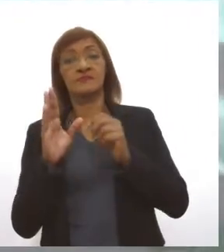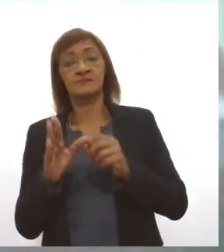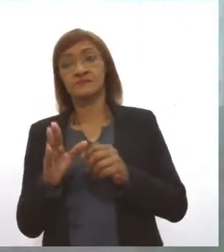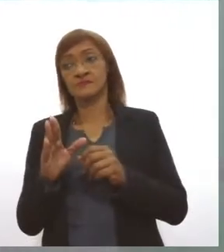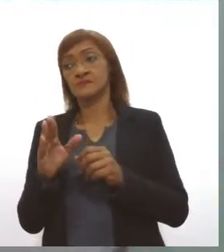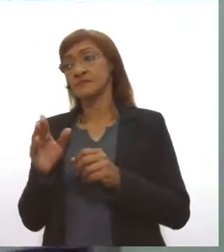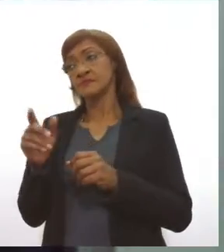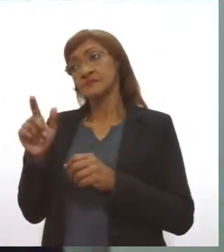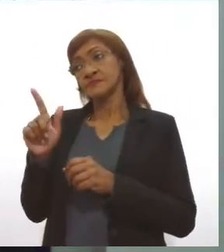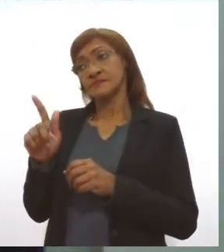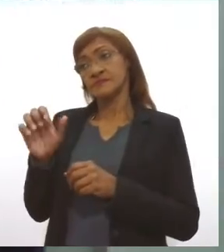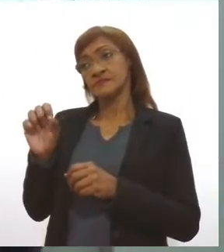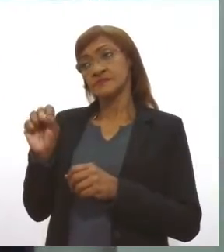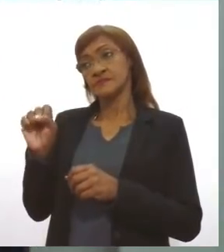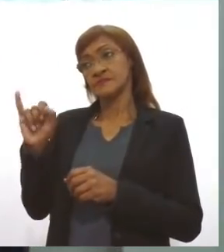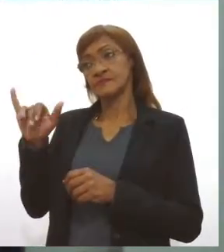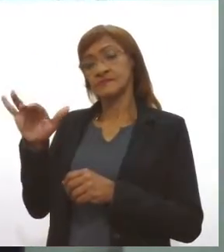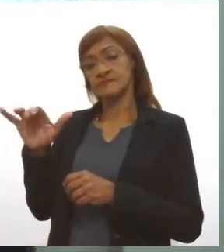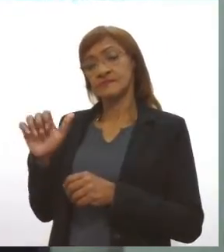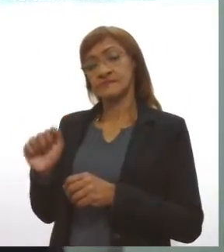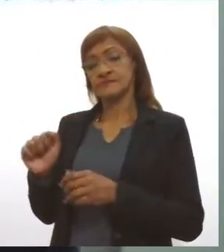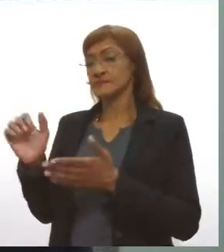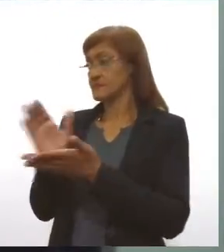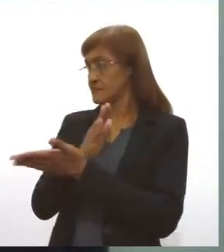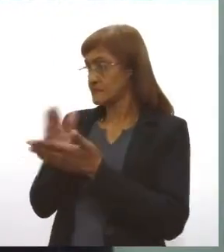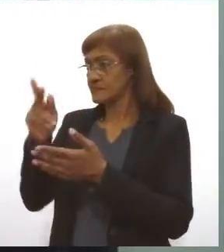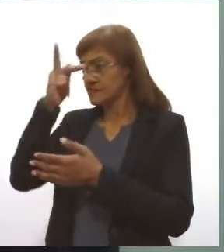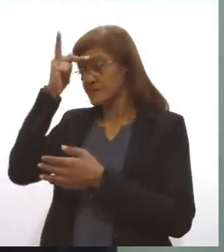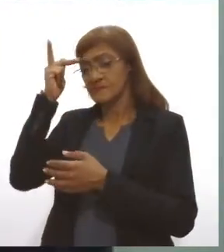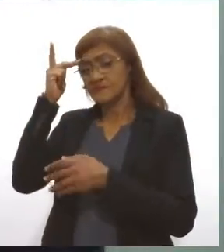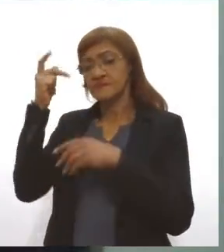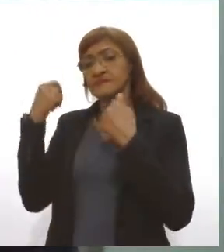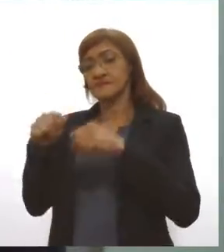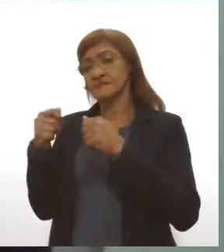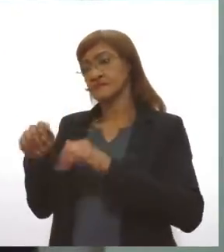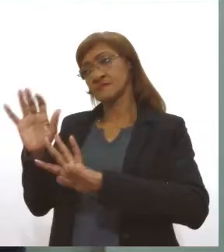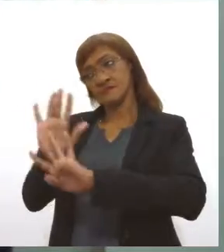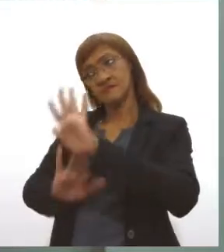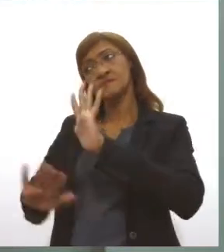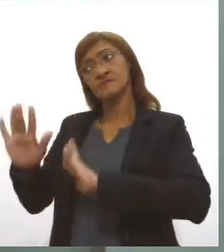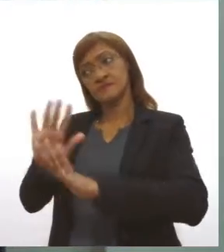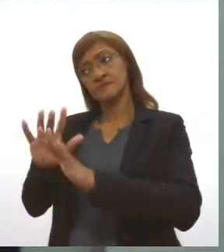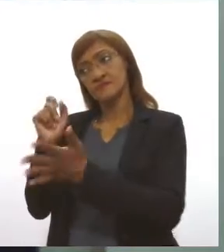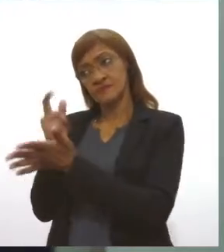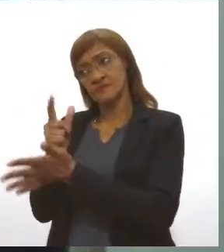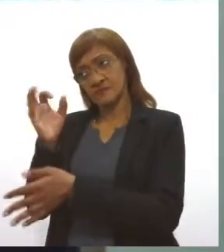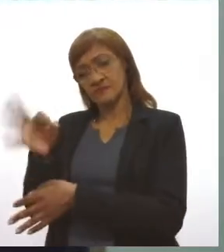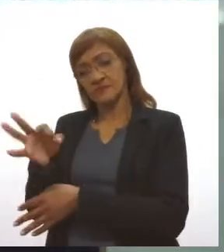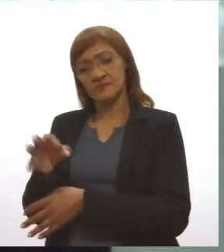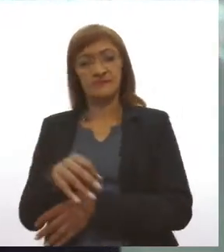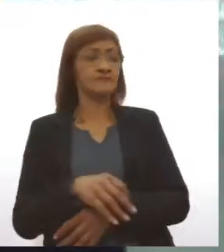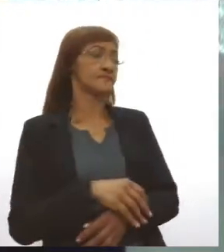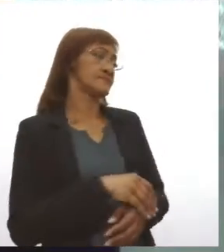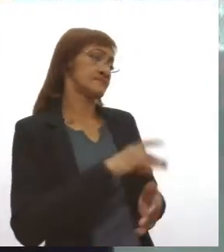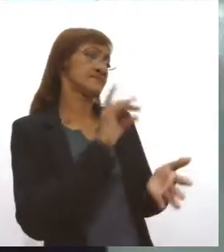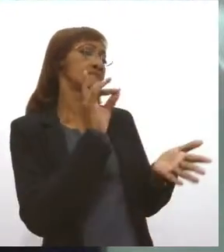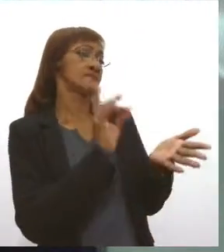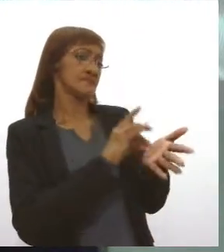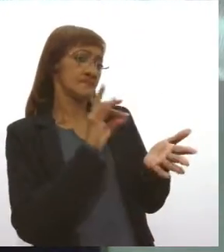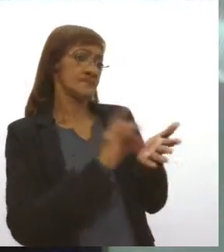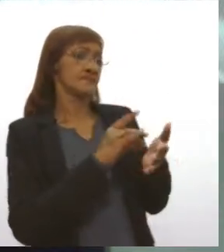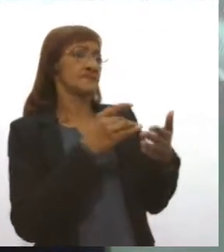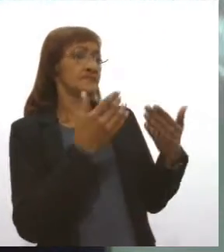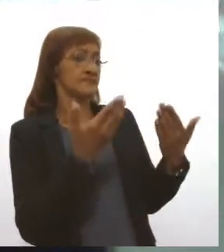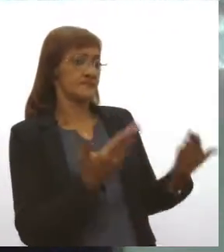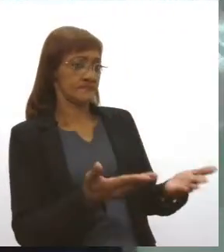Jéssica Rodrigues. Algumas pessoas precisam ter cuidado na hora de comprar, né, Jéssica? Verdade. Os principais